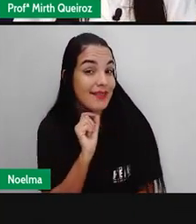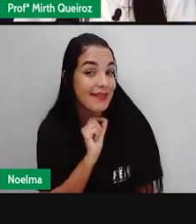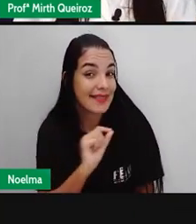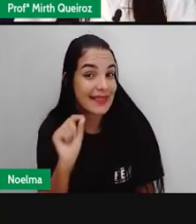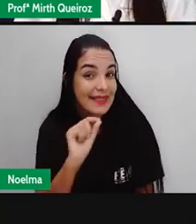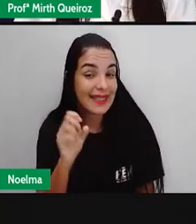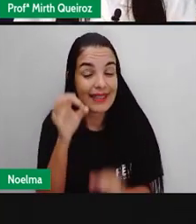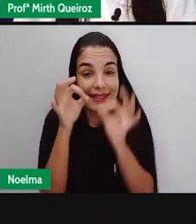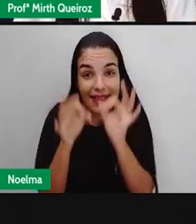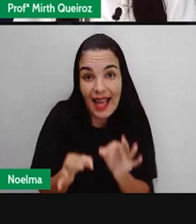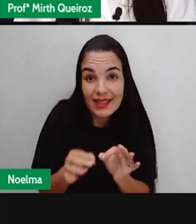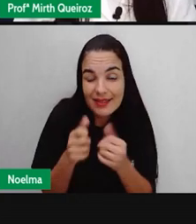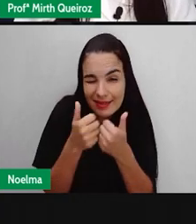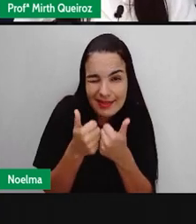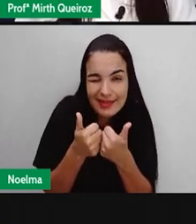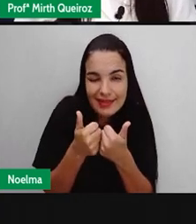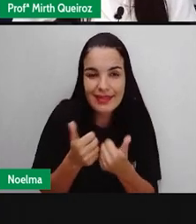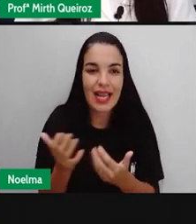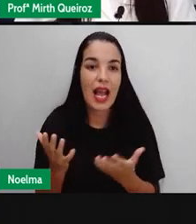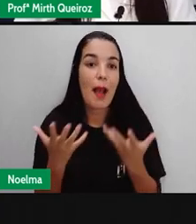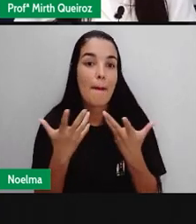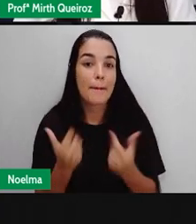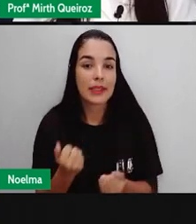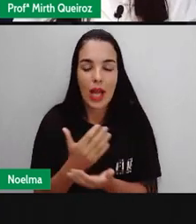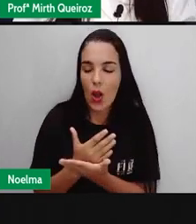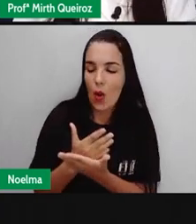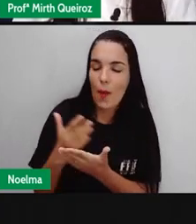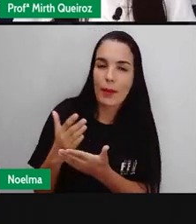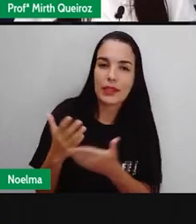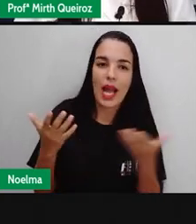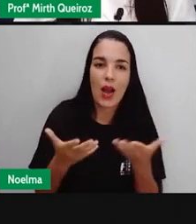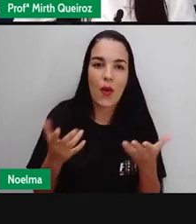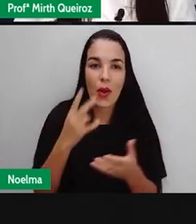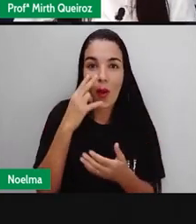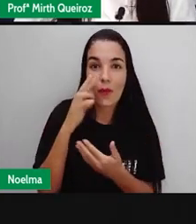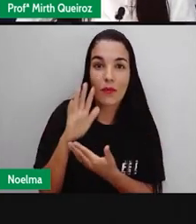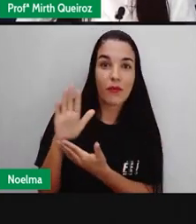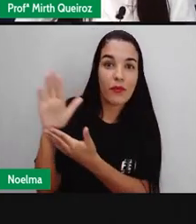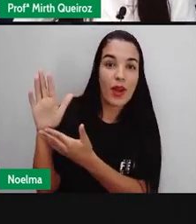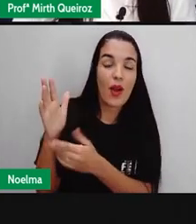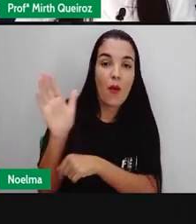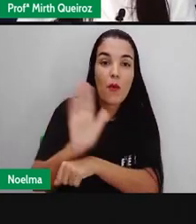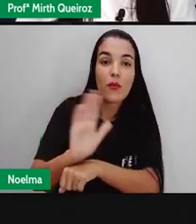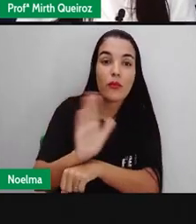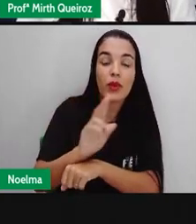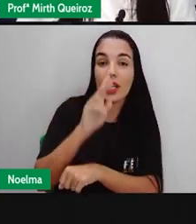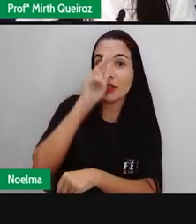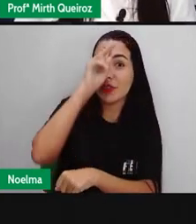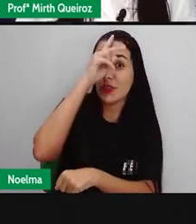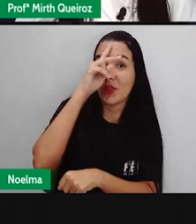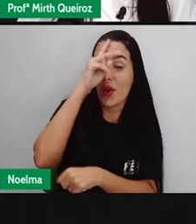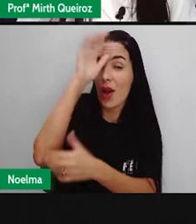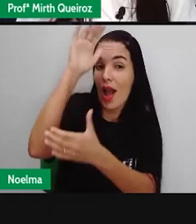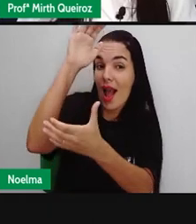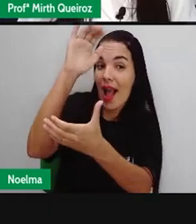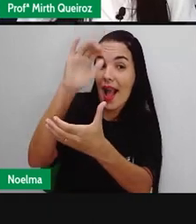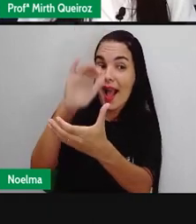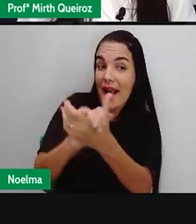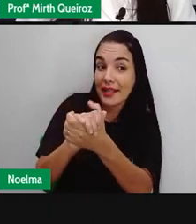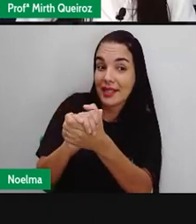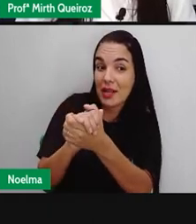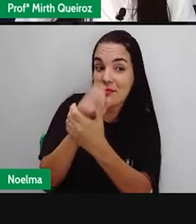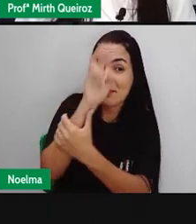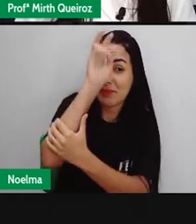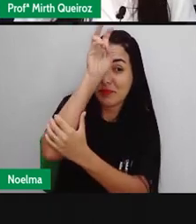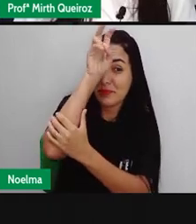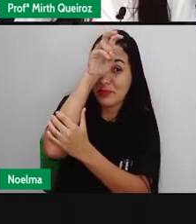com esse nome, certo? Mas para começar, vocês vão ver aqui uma história. E aí a gente vai lembrar